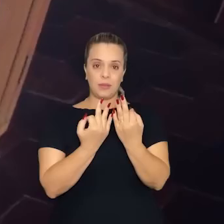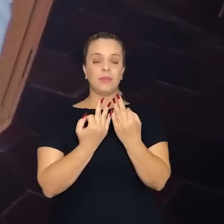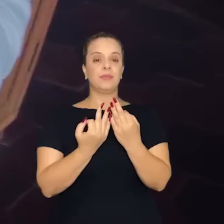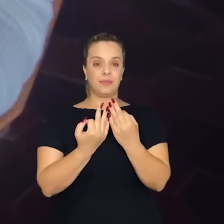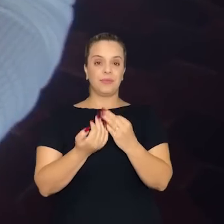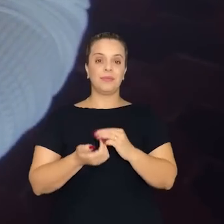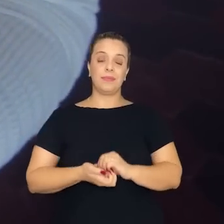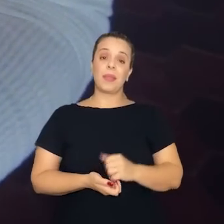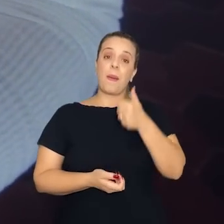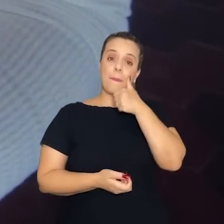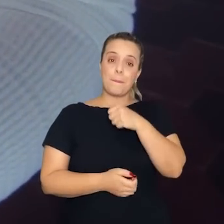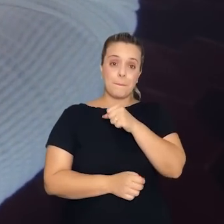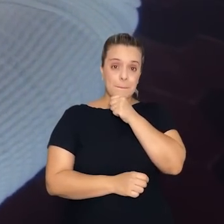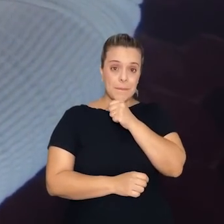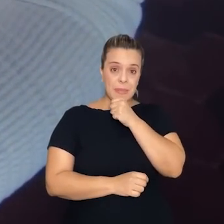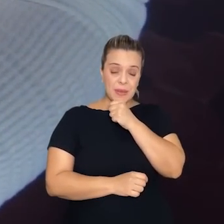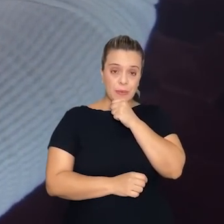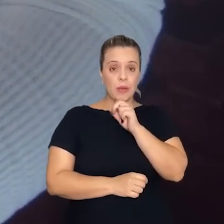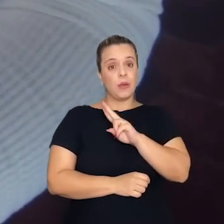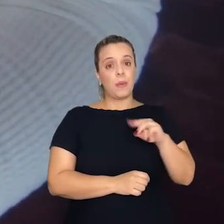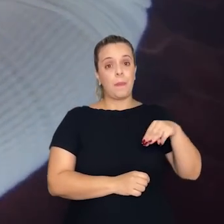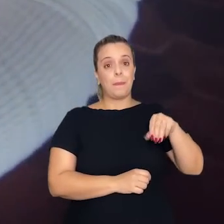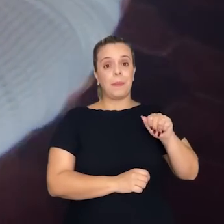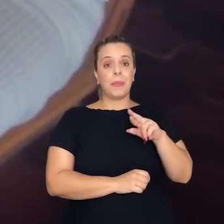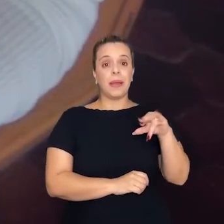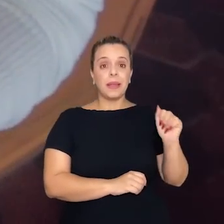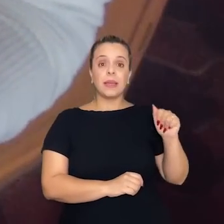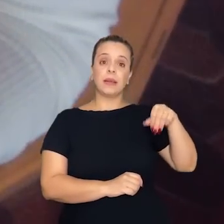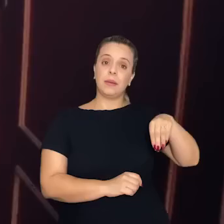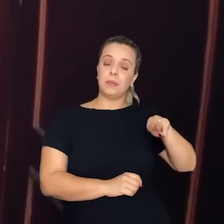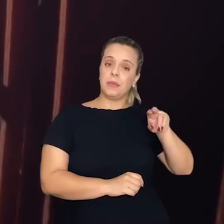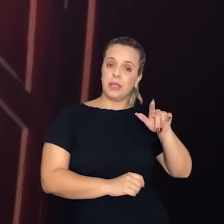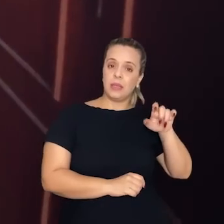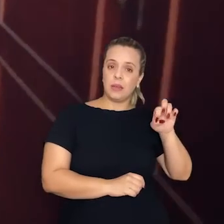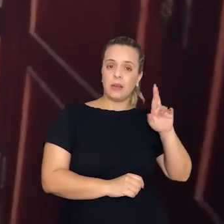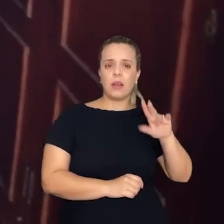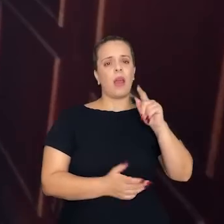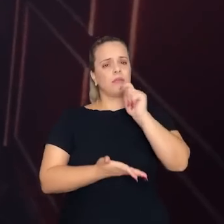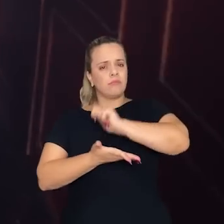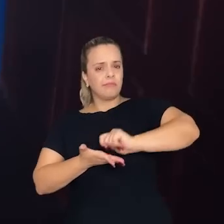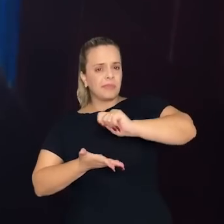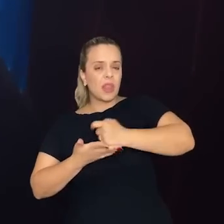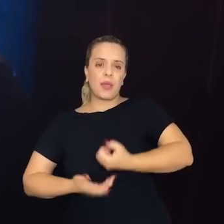A minha avó, a Maria Miller. Escritora, poetisa,